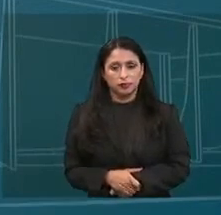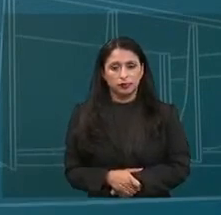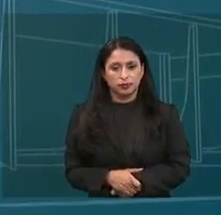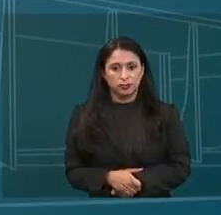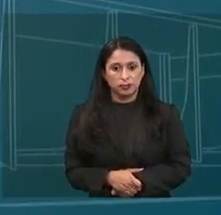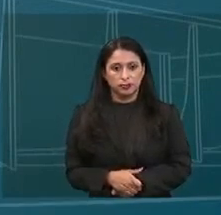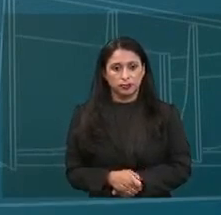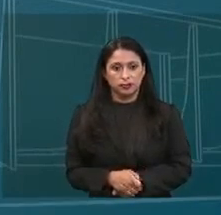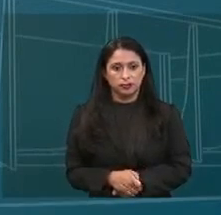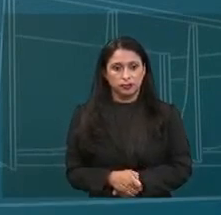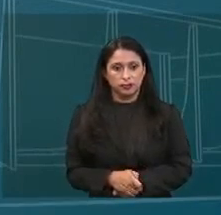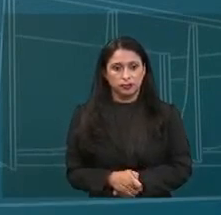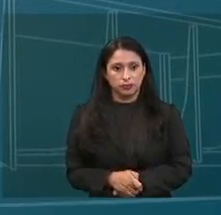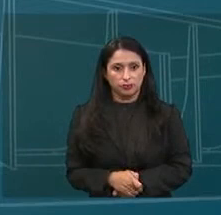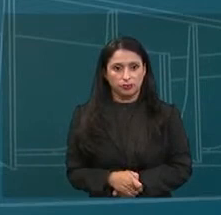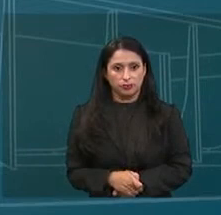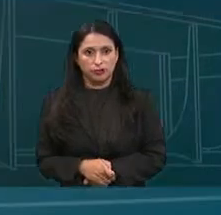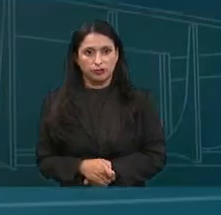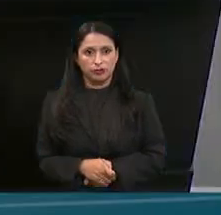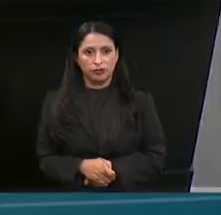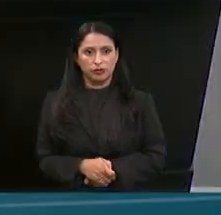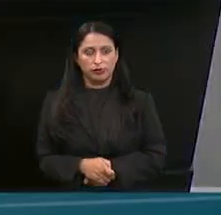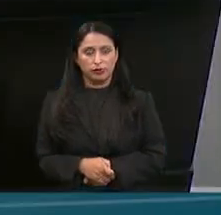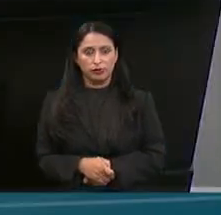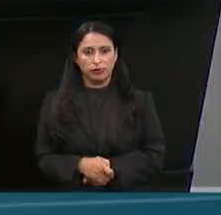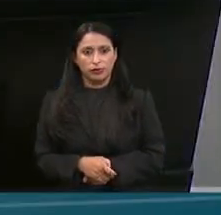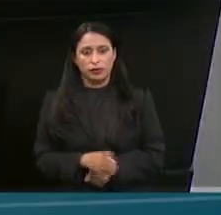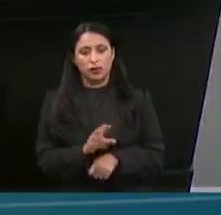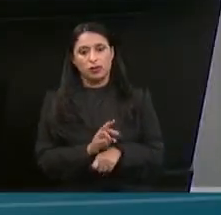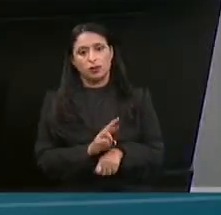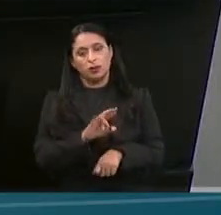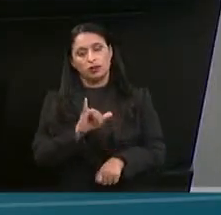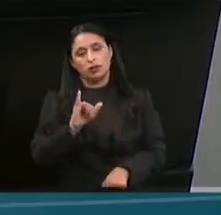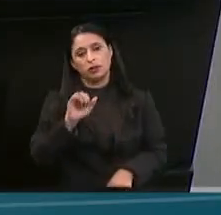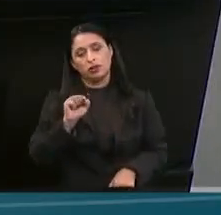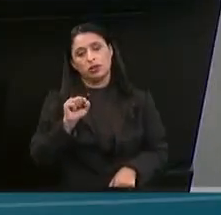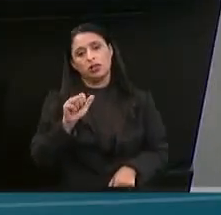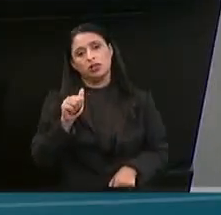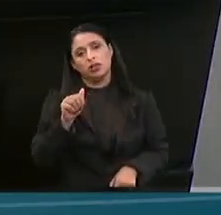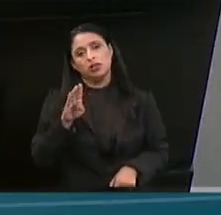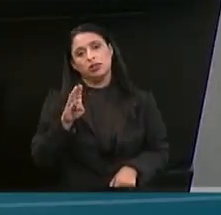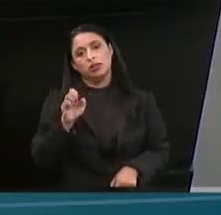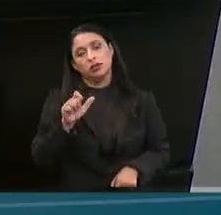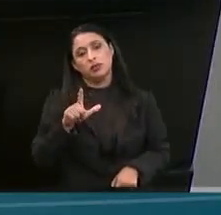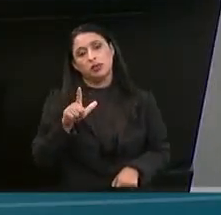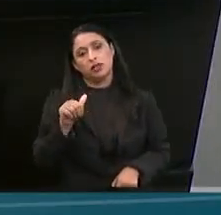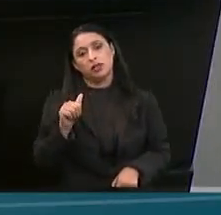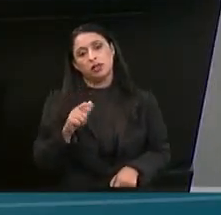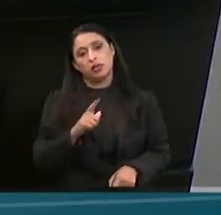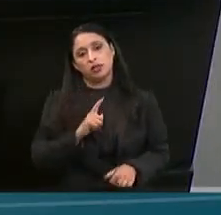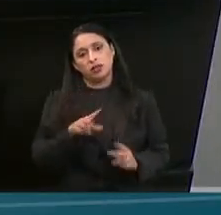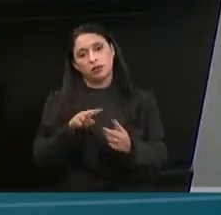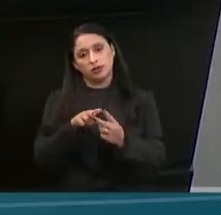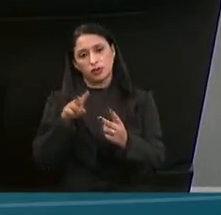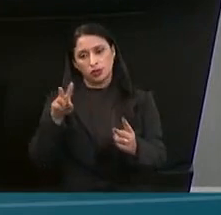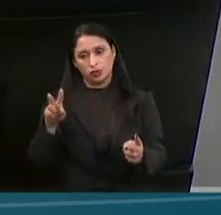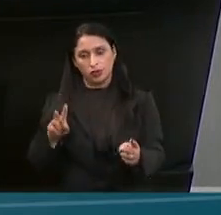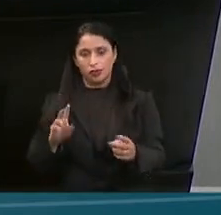Então, doutora Isabela Henriques falará por videoconferência.